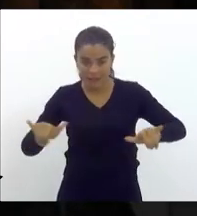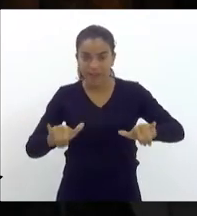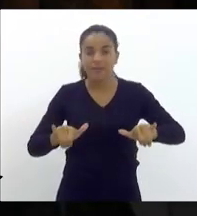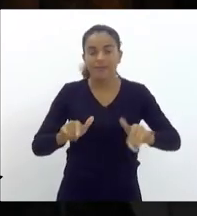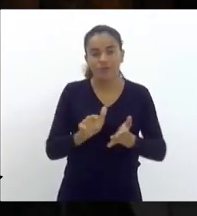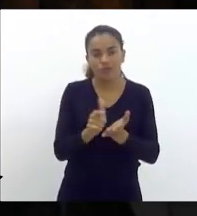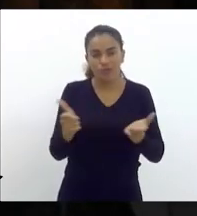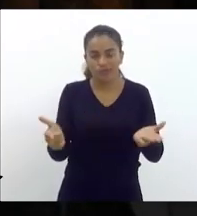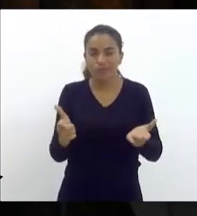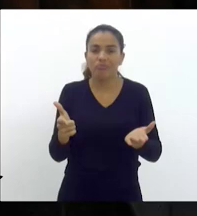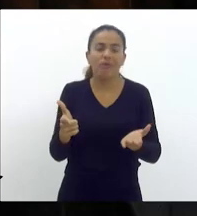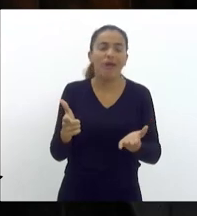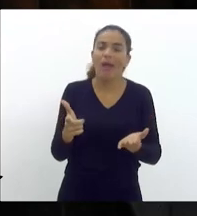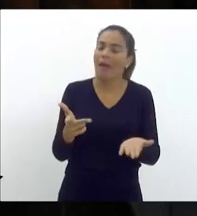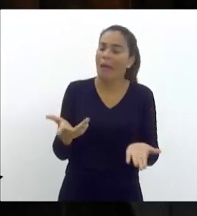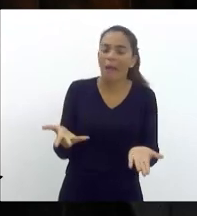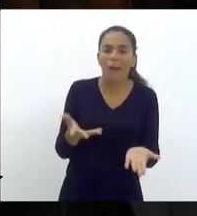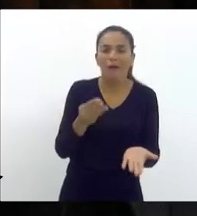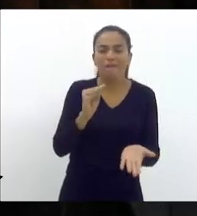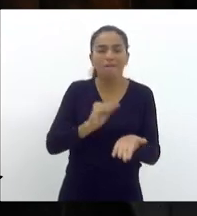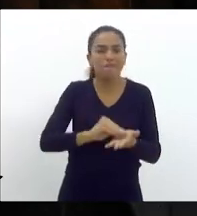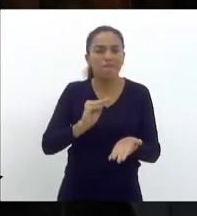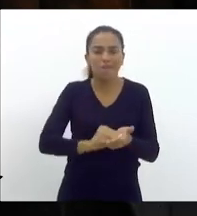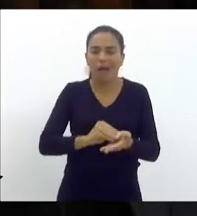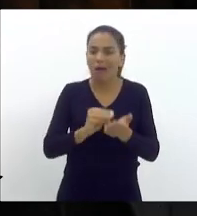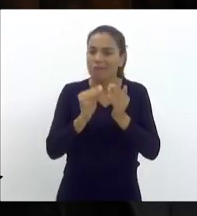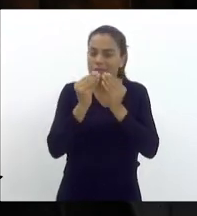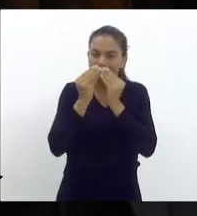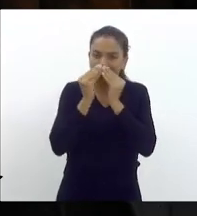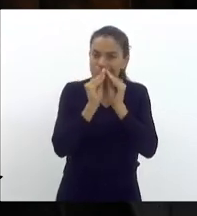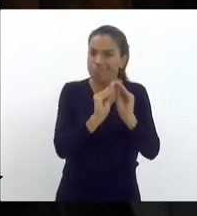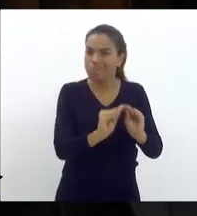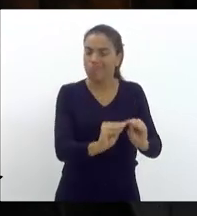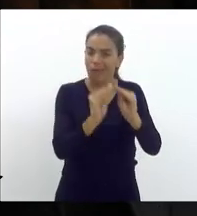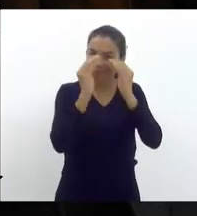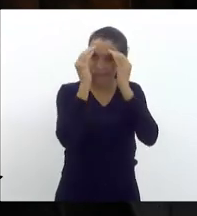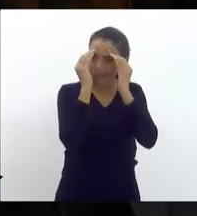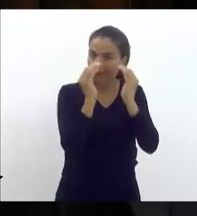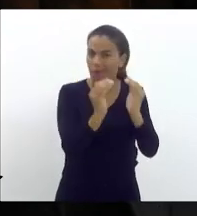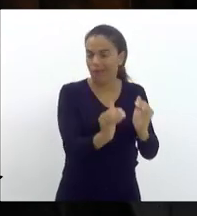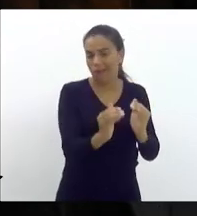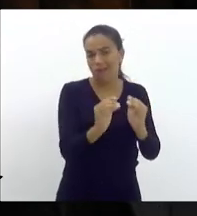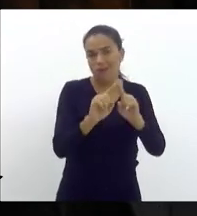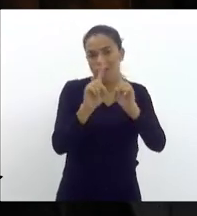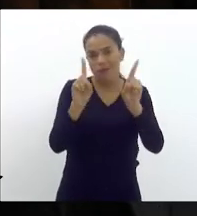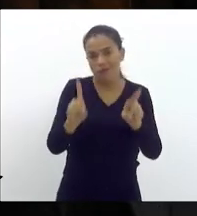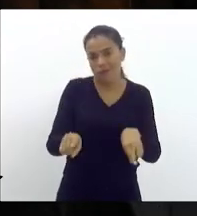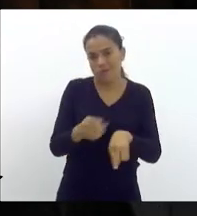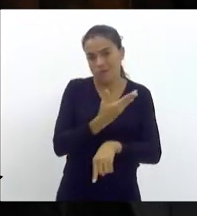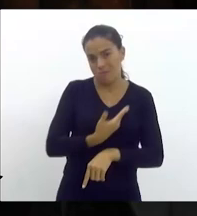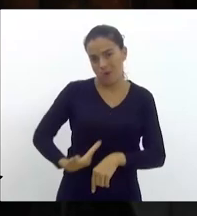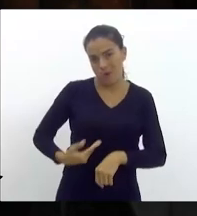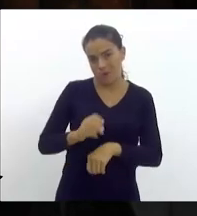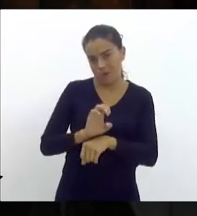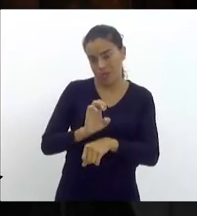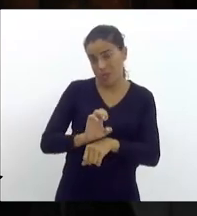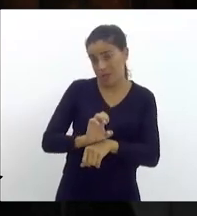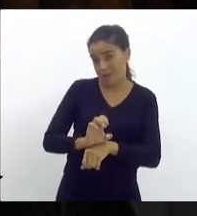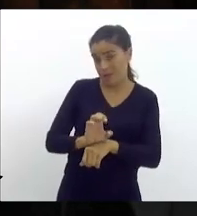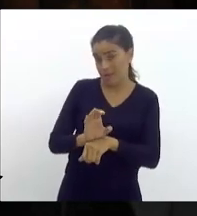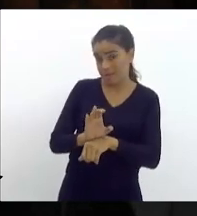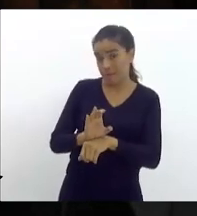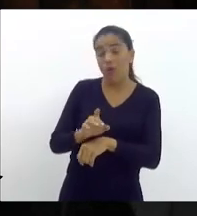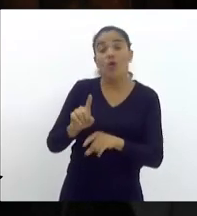uma desconsideração com o funcionário público estadual, em especial aqui,